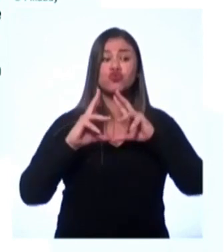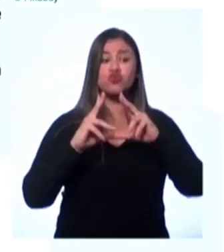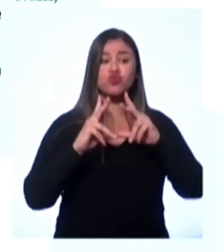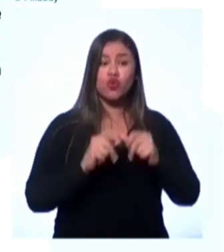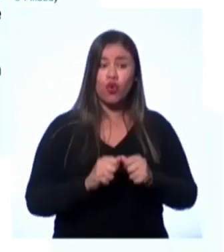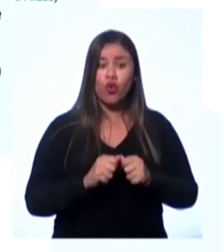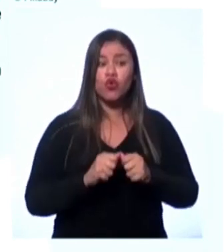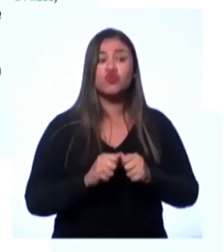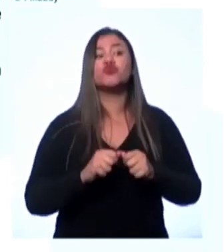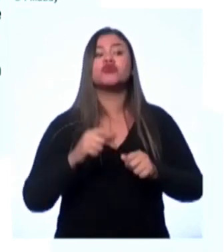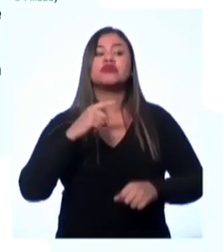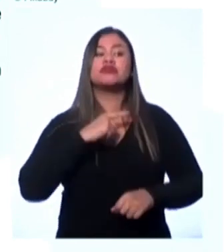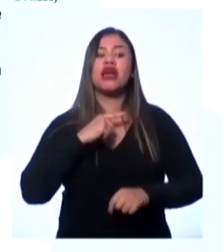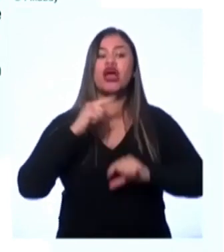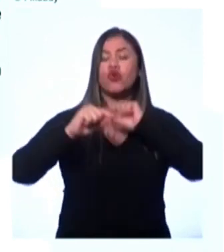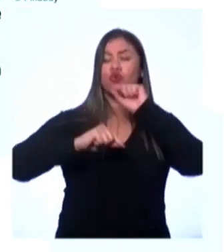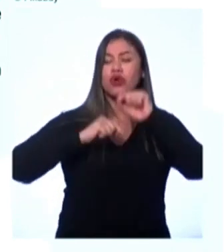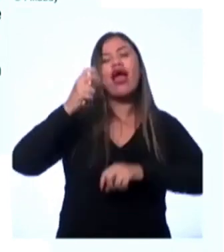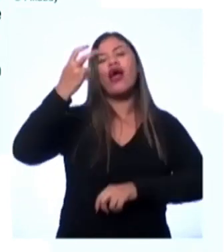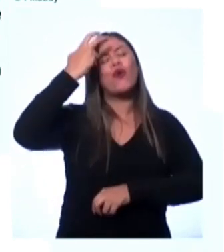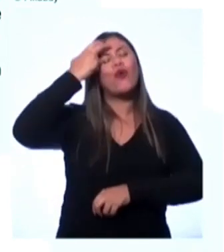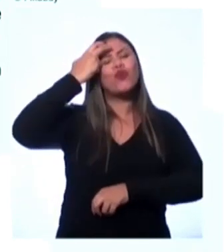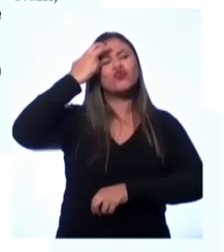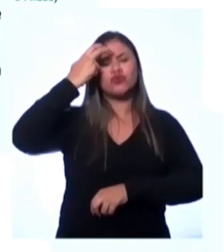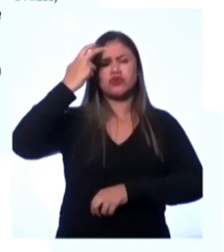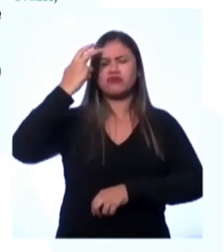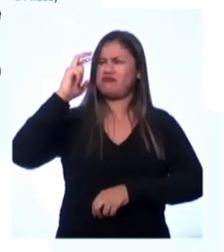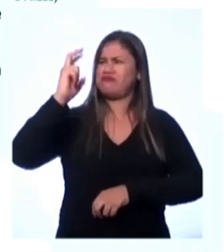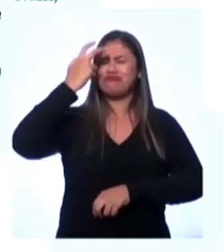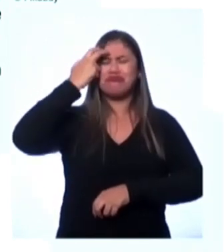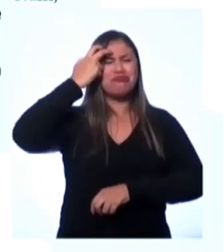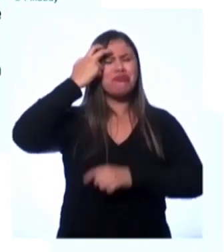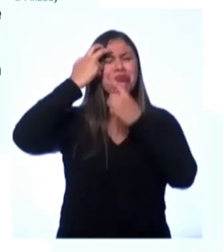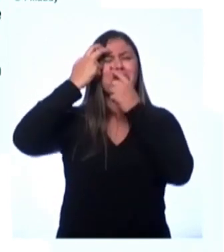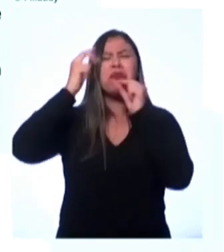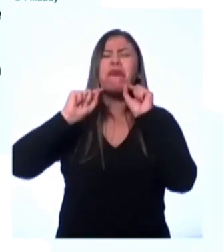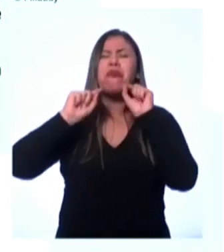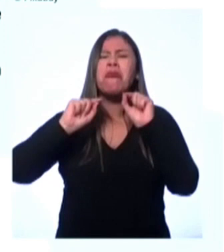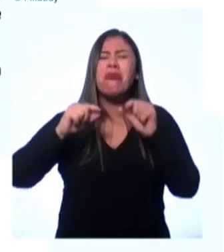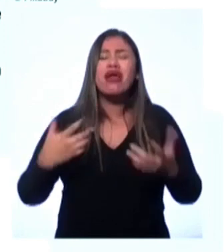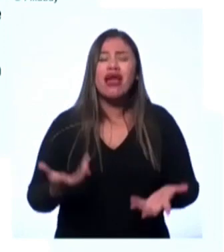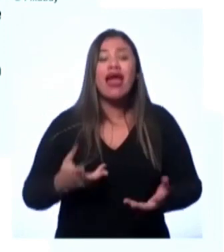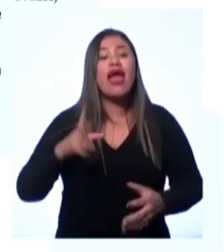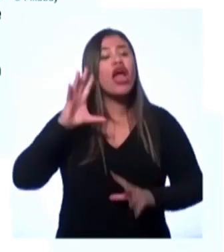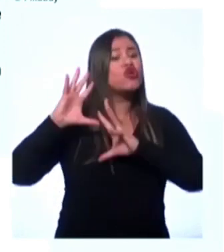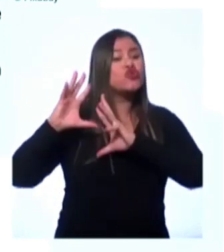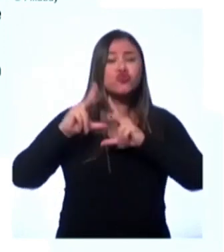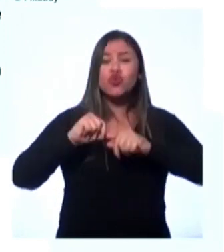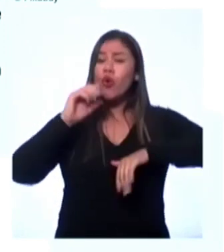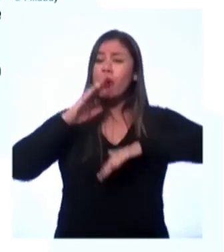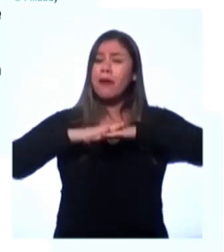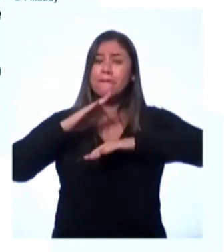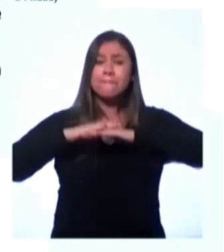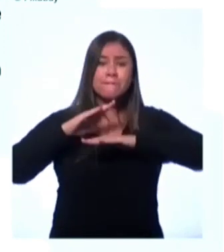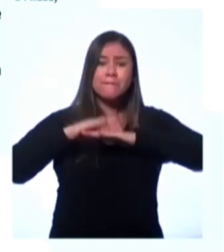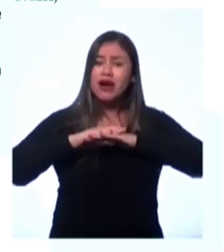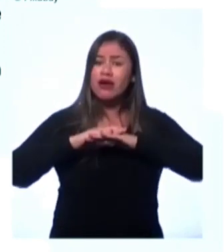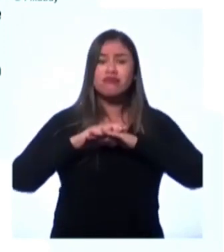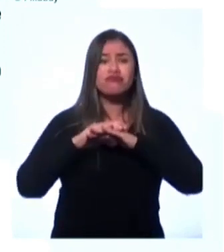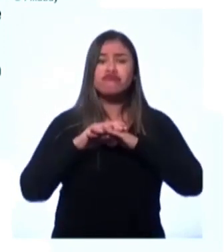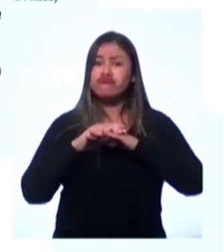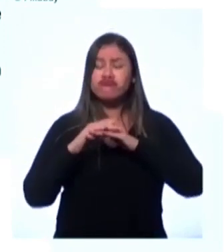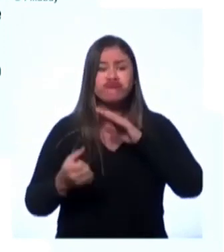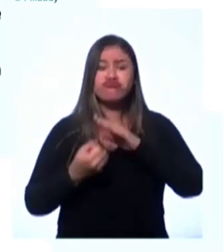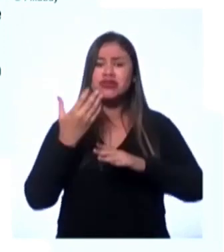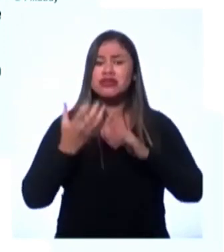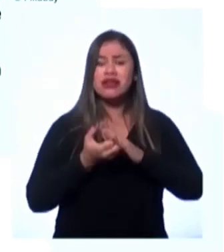e possuem a sua própria cultura. O que é cultura mesmo, professora? Cultura é tudo aquilo que é produzido pela humanidade.